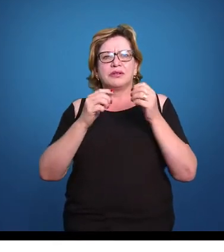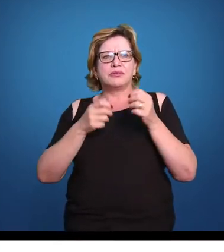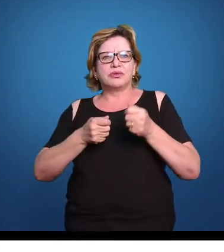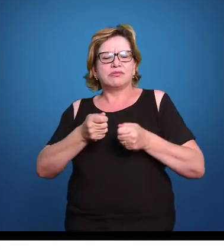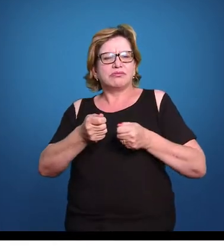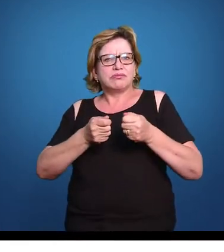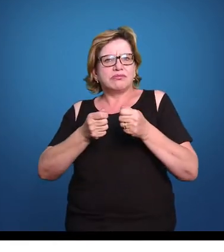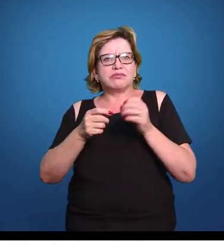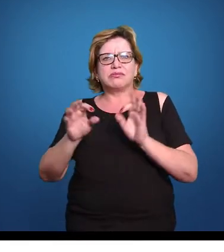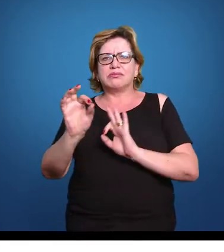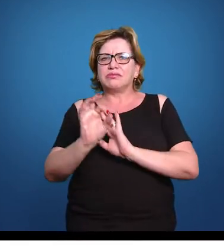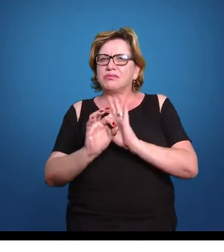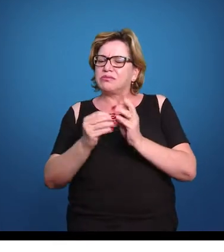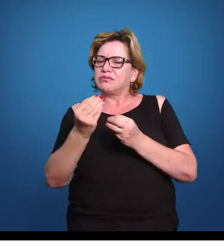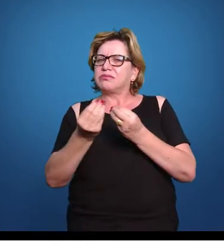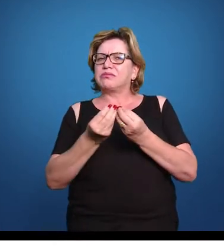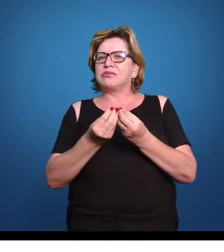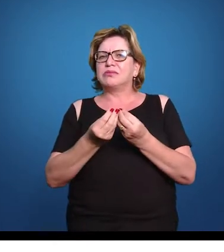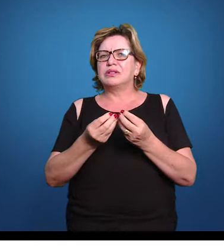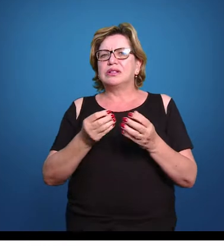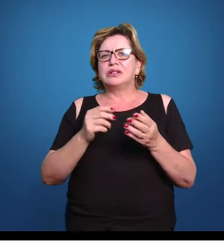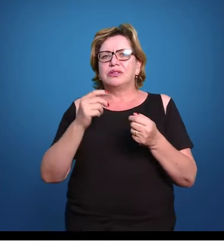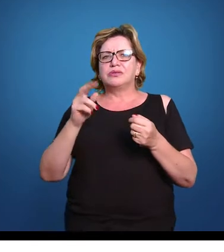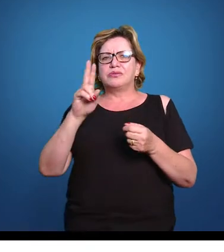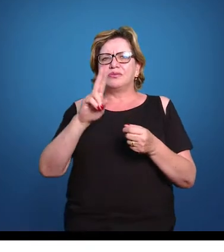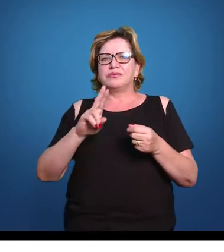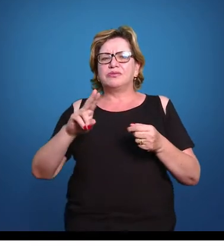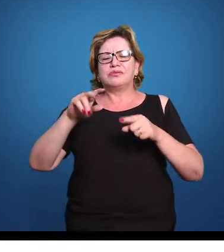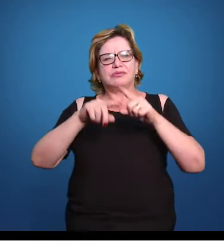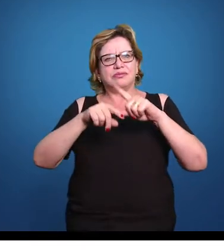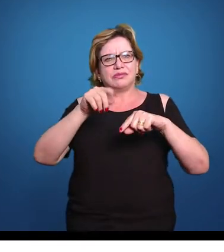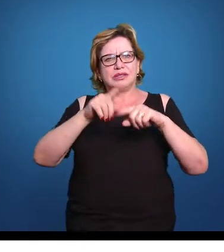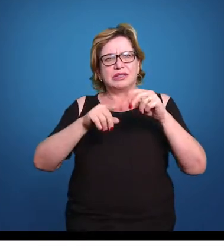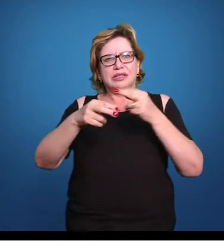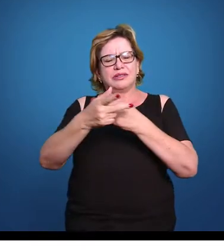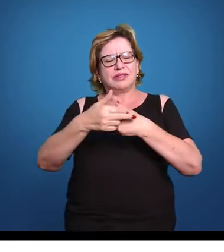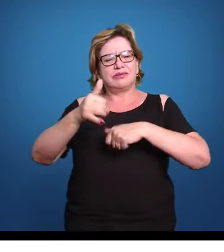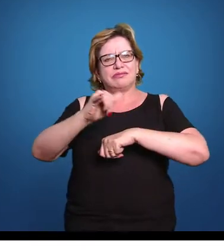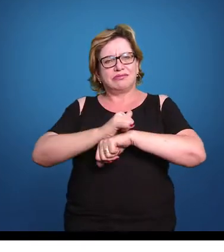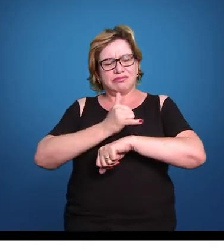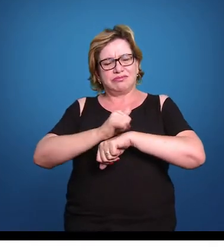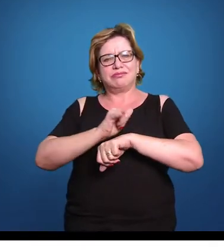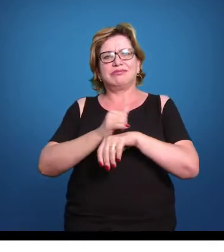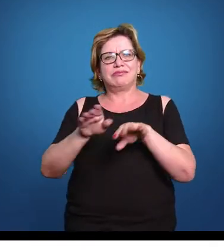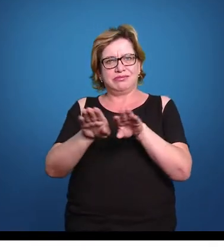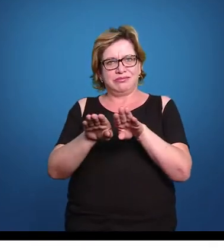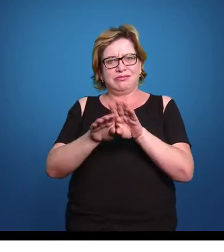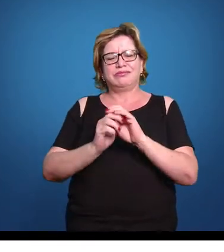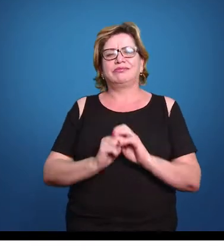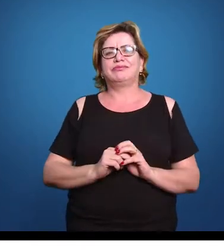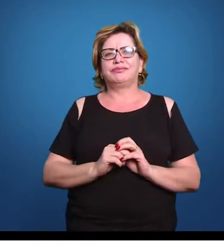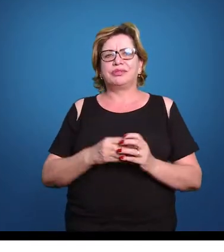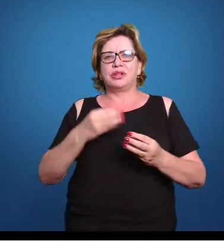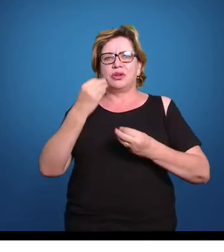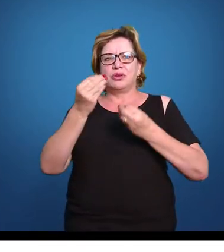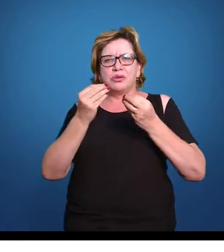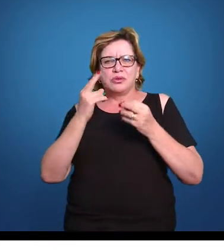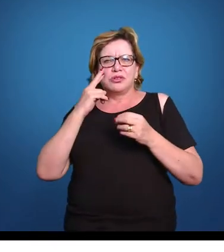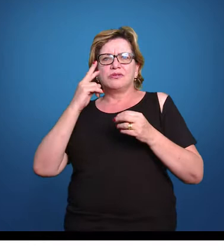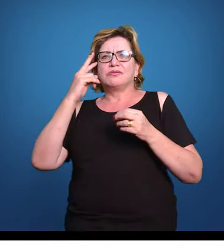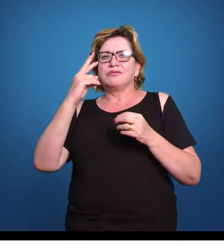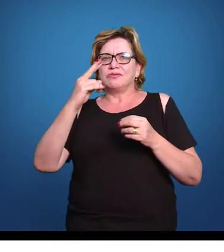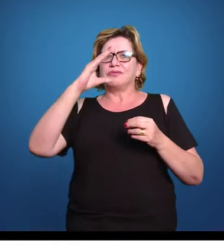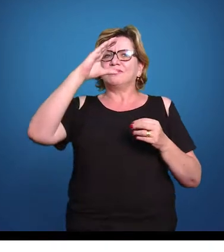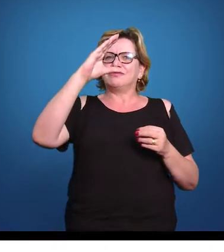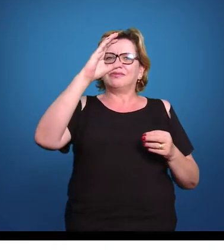controle desses cenários através também de ferramentas de estratégia. Como que nós desenvolvemos um cenário?